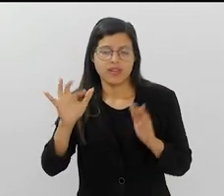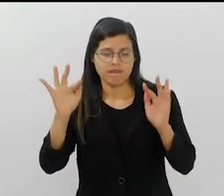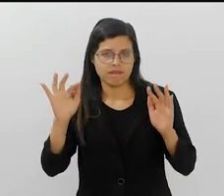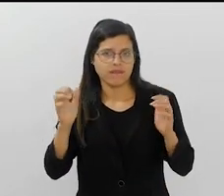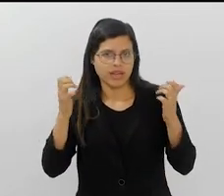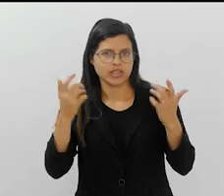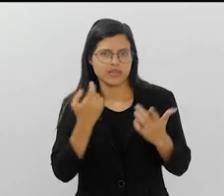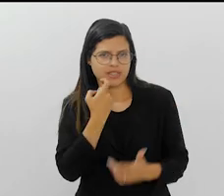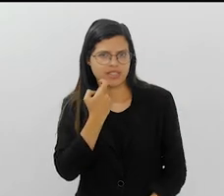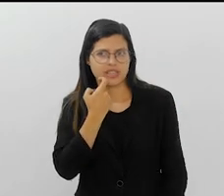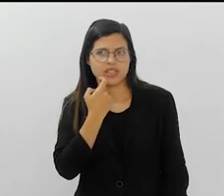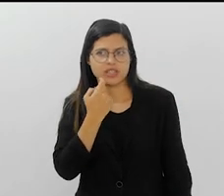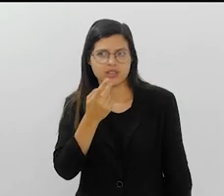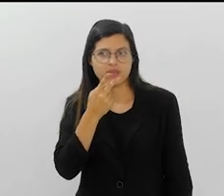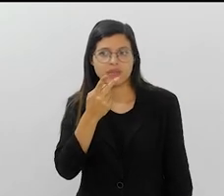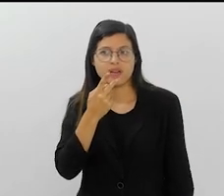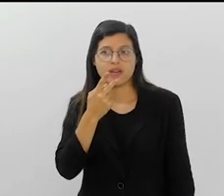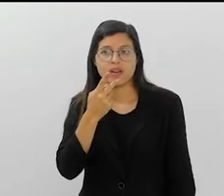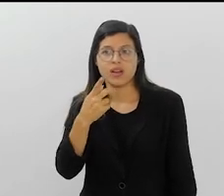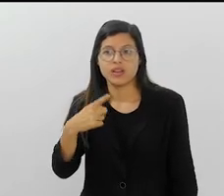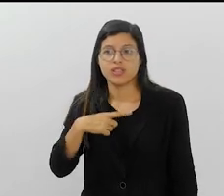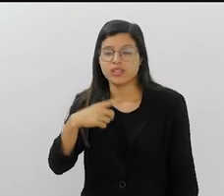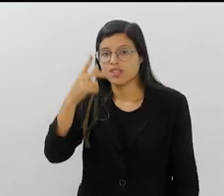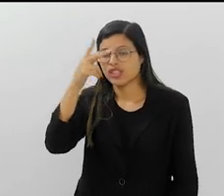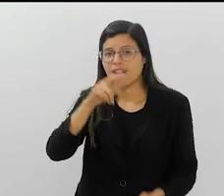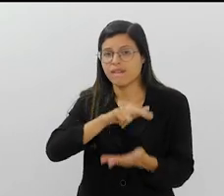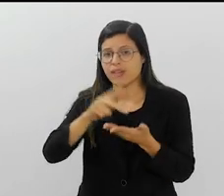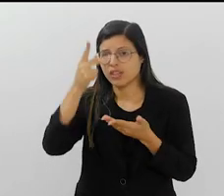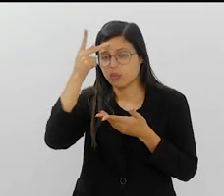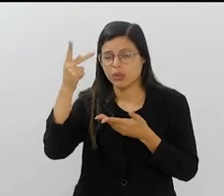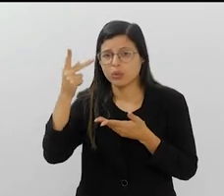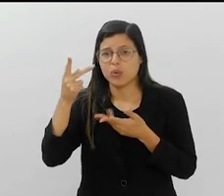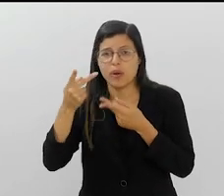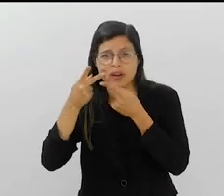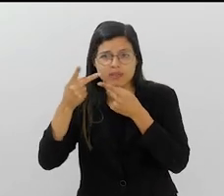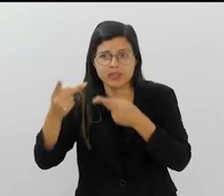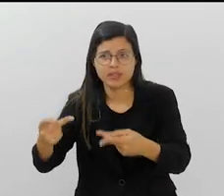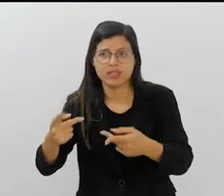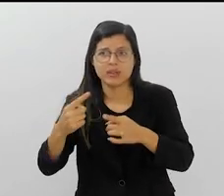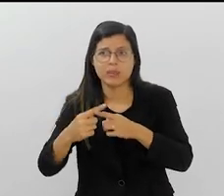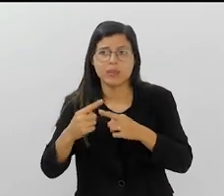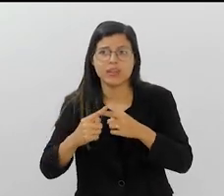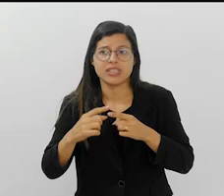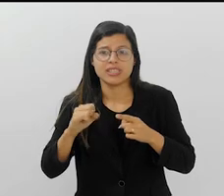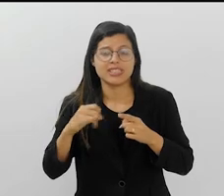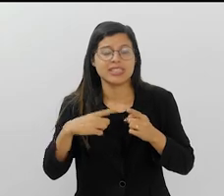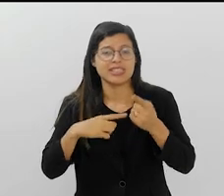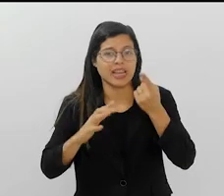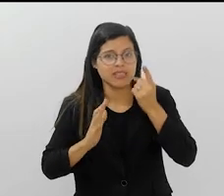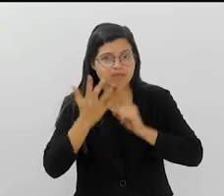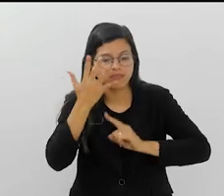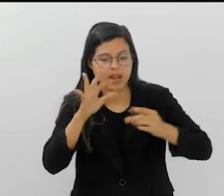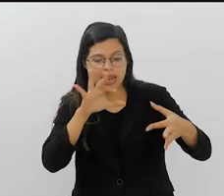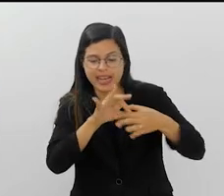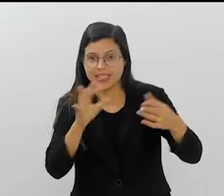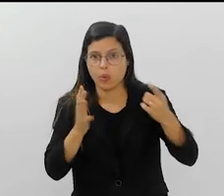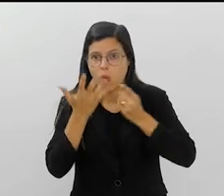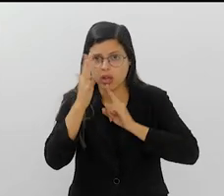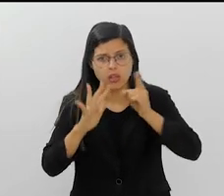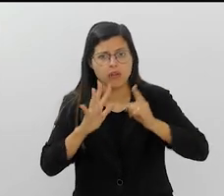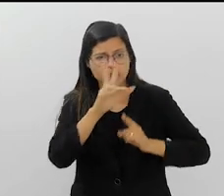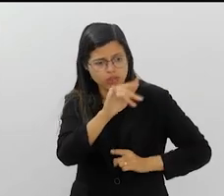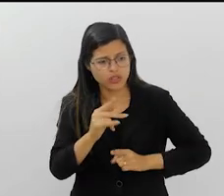da qual a gente vai falar daqui a pouco, na sexta-feira, tinha um monte de gente lá que foi lá porque se tem uma coisa de carnaval de escola de samba, a gente simplesmente vai.